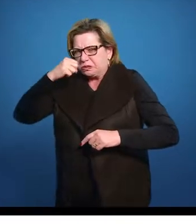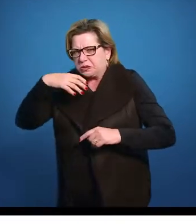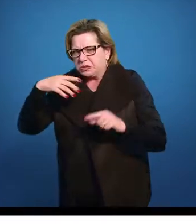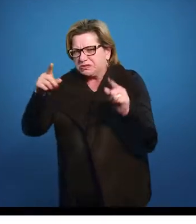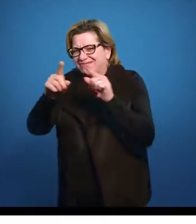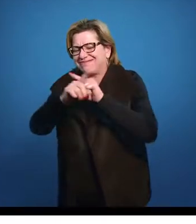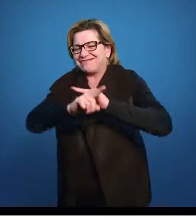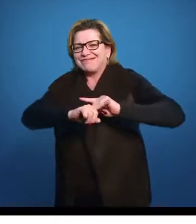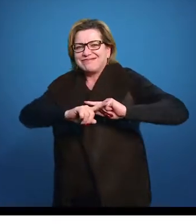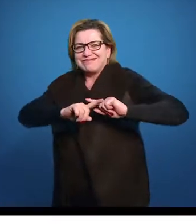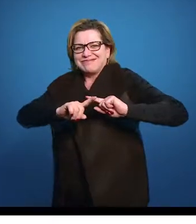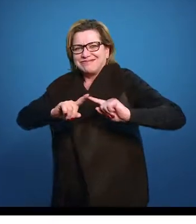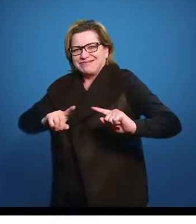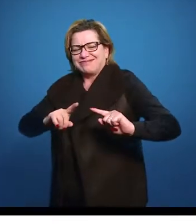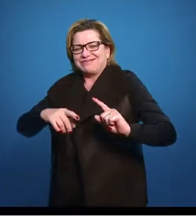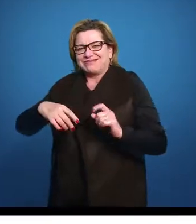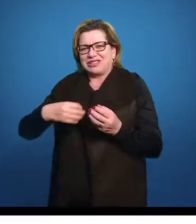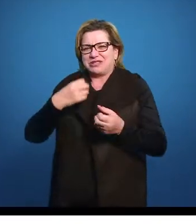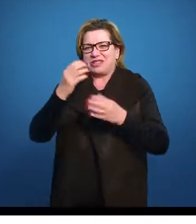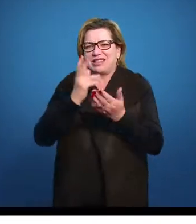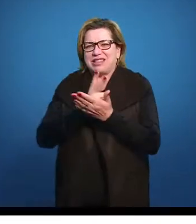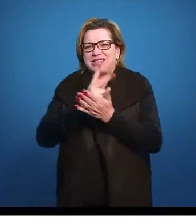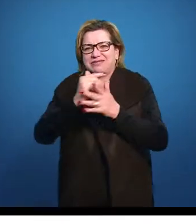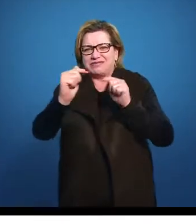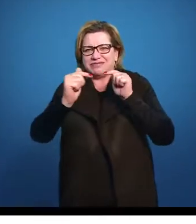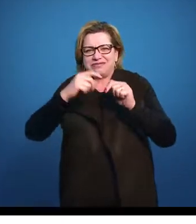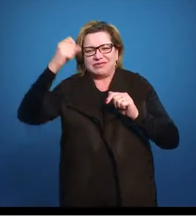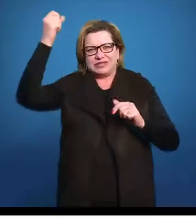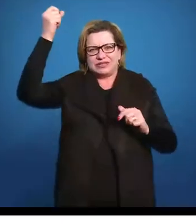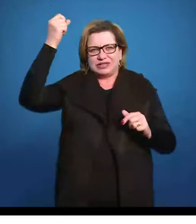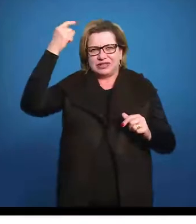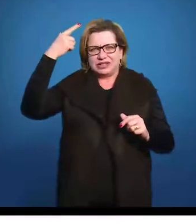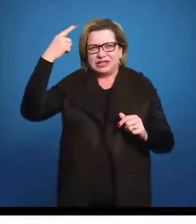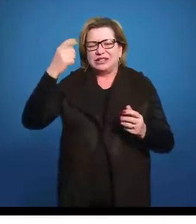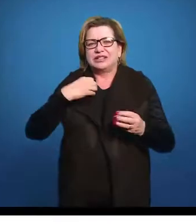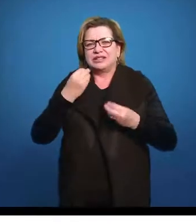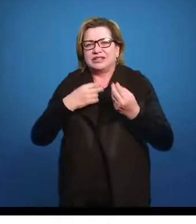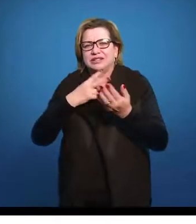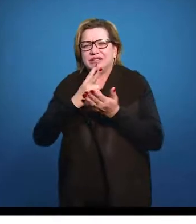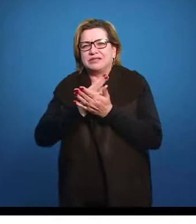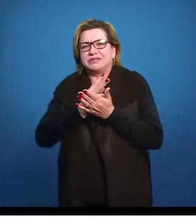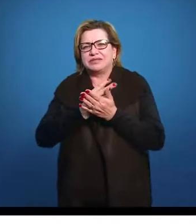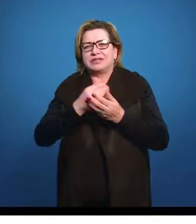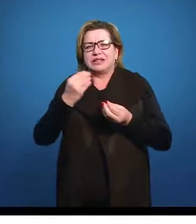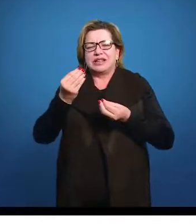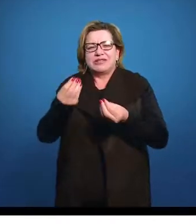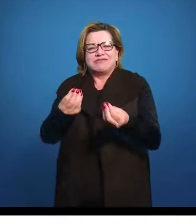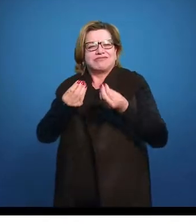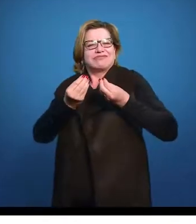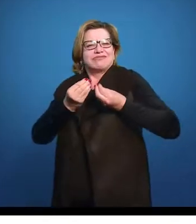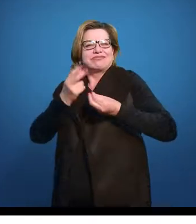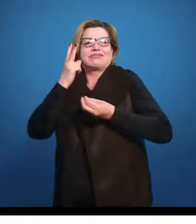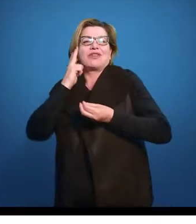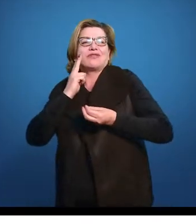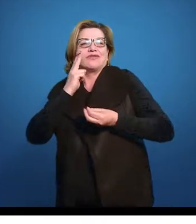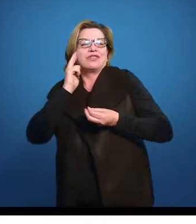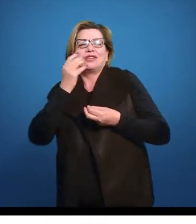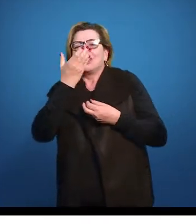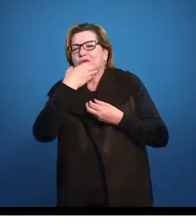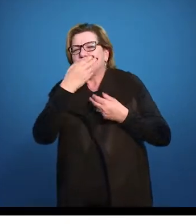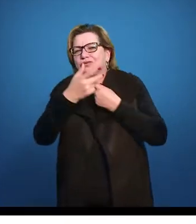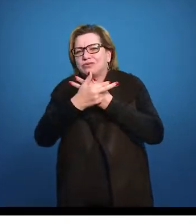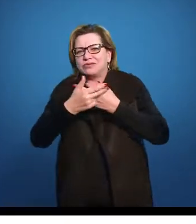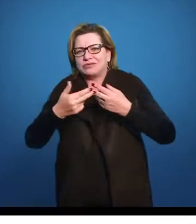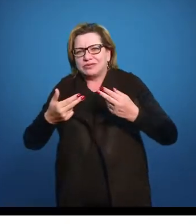gelos e dos sóis queimado. Tenho o próprio casal e nele assisto. Dá-me vinho, legume, fruta, azeite. Das